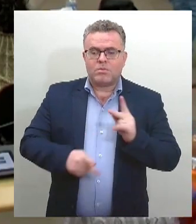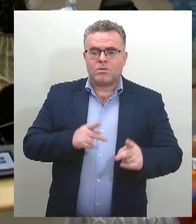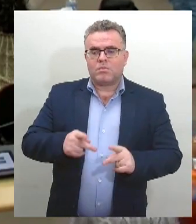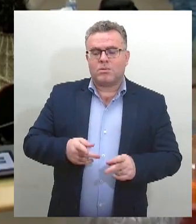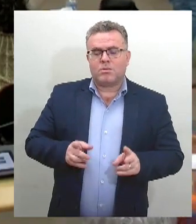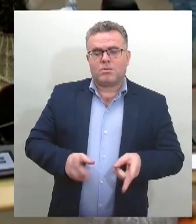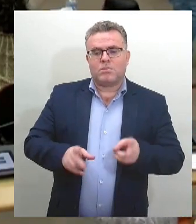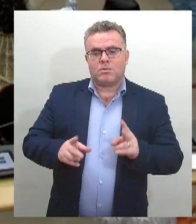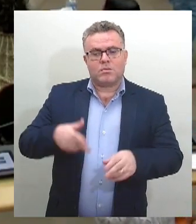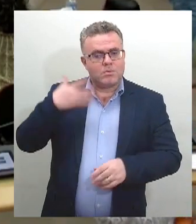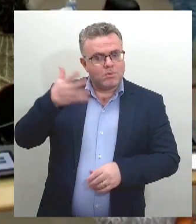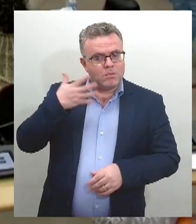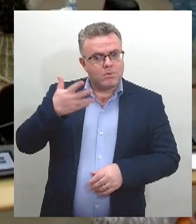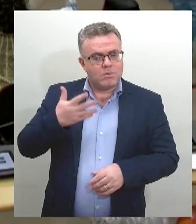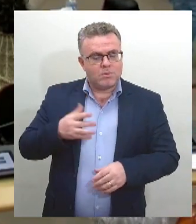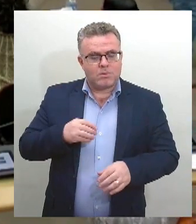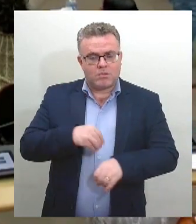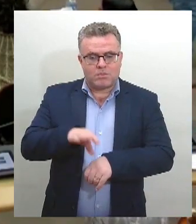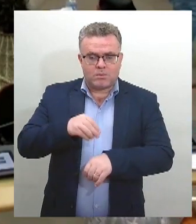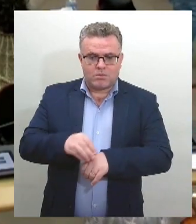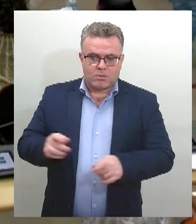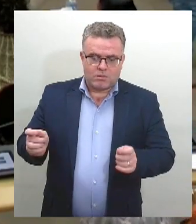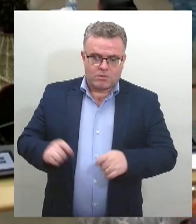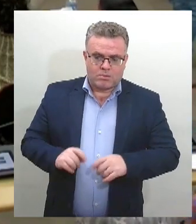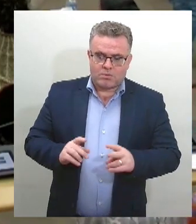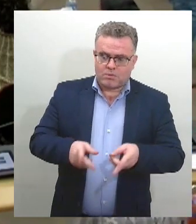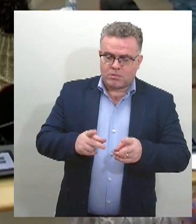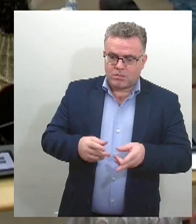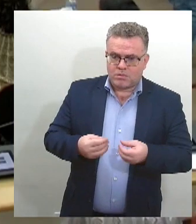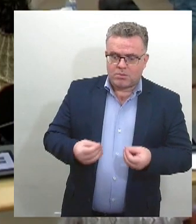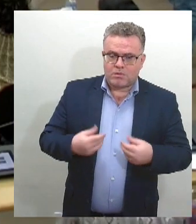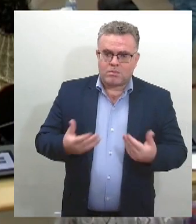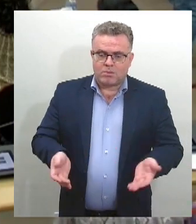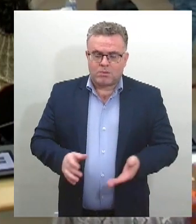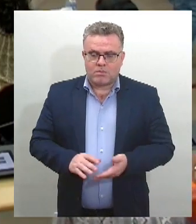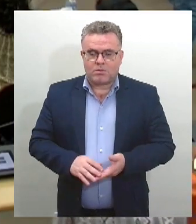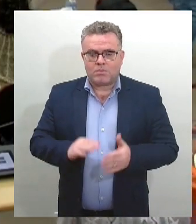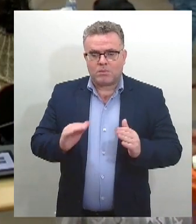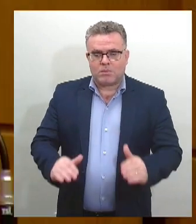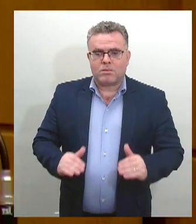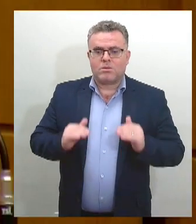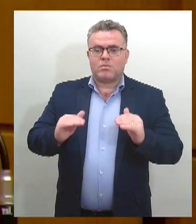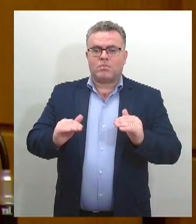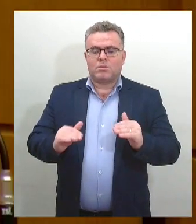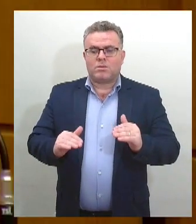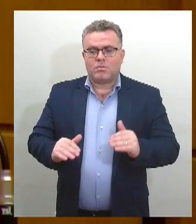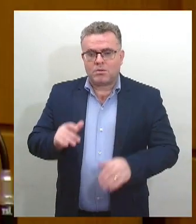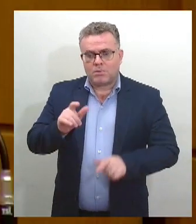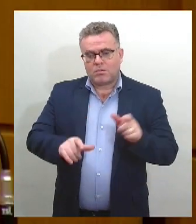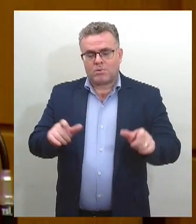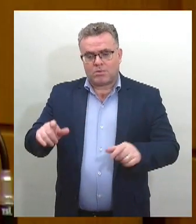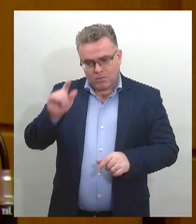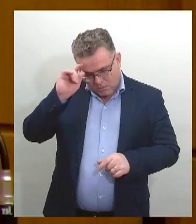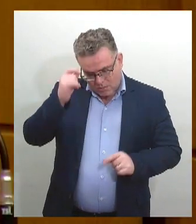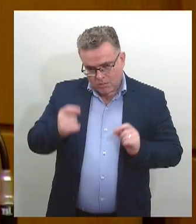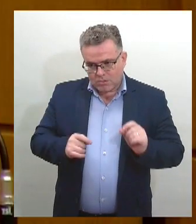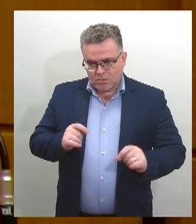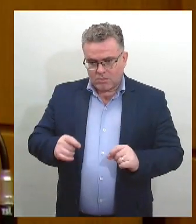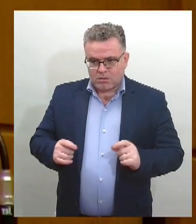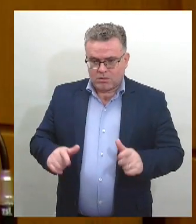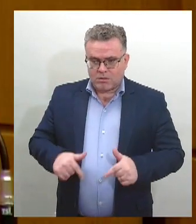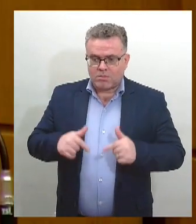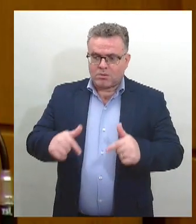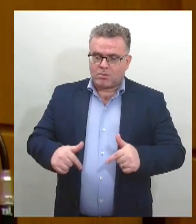a educação um instrumento libertador, sobretudo para a pessoa preta. Vamos brigar pela educação das nossas